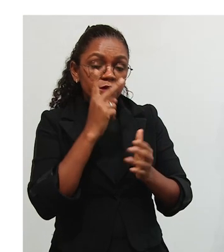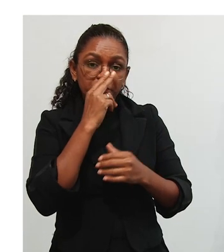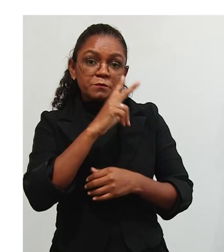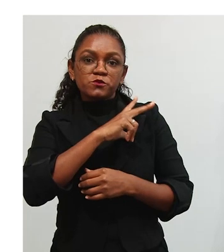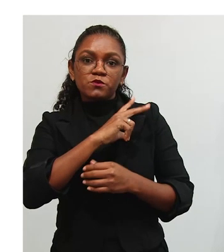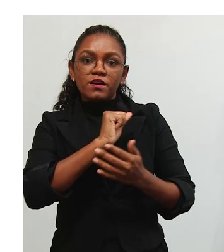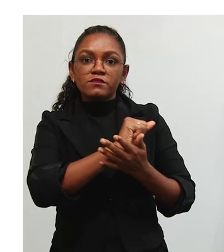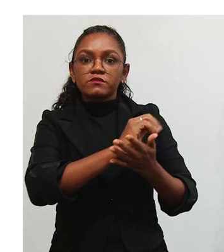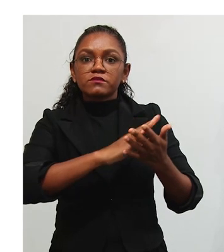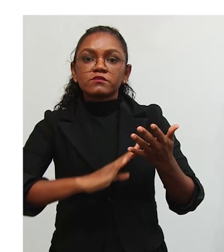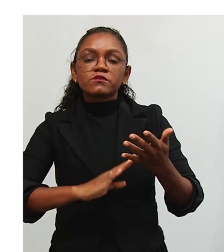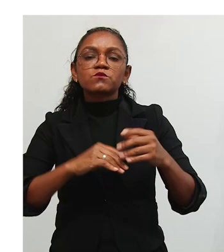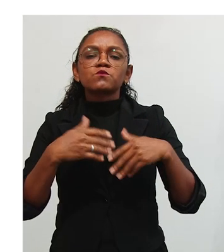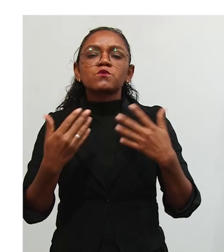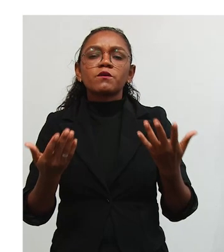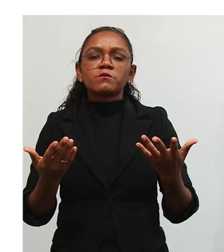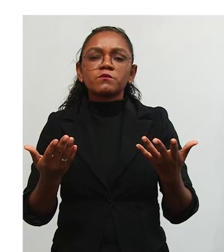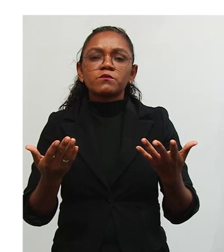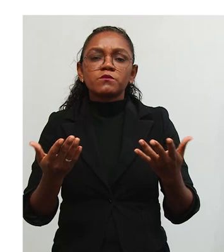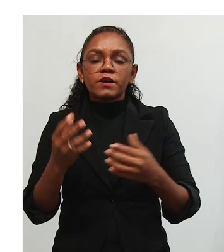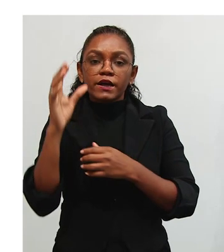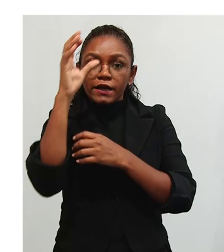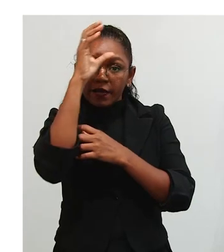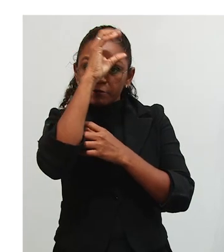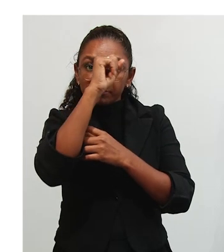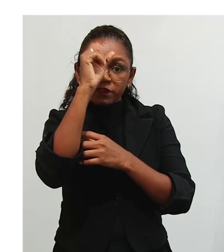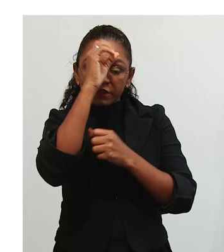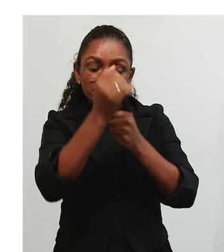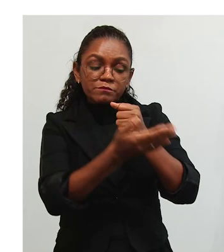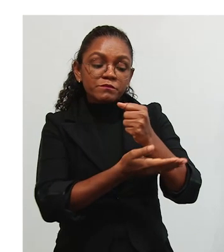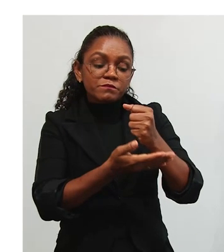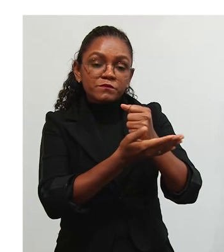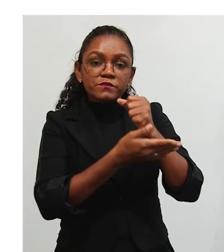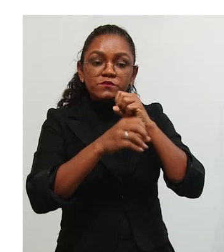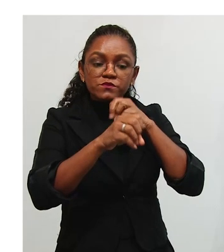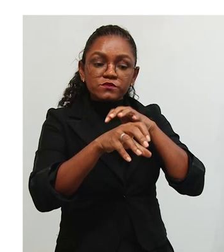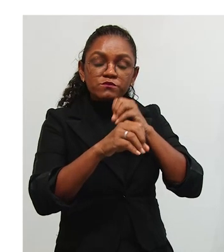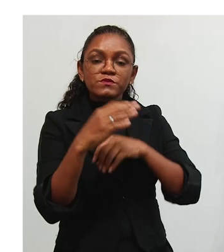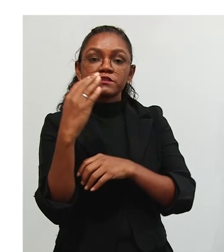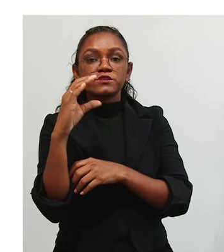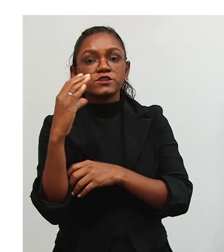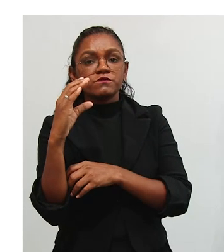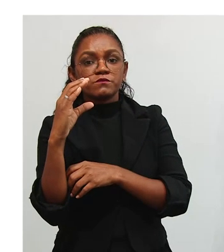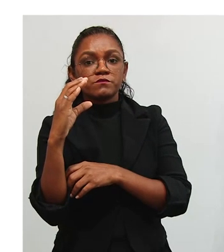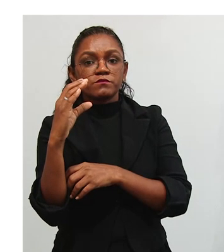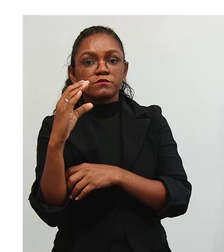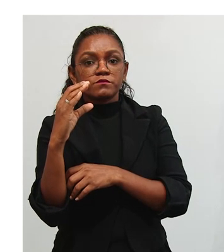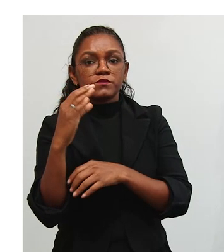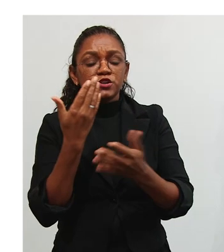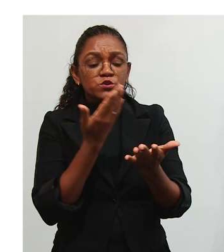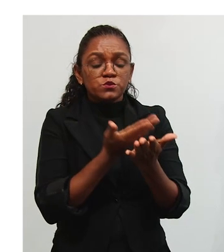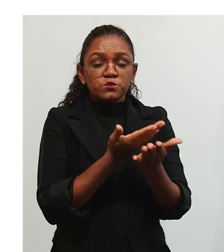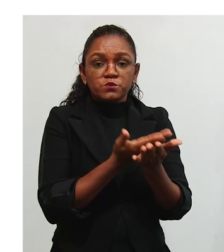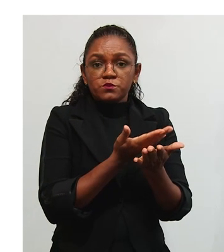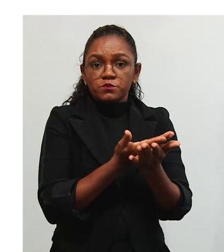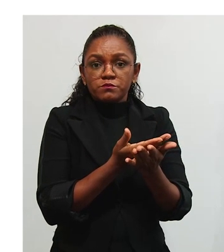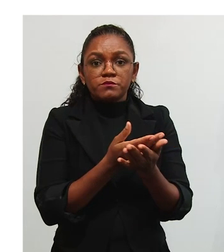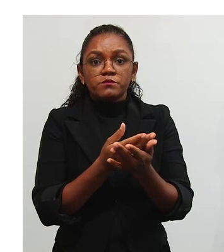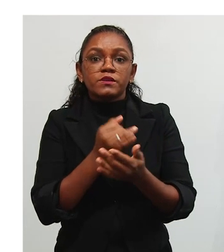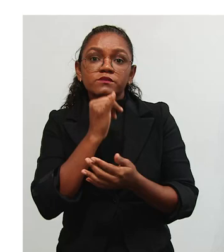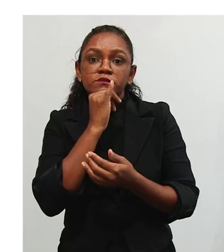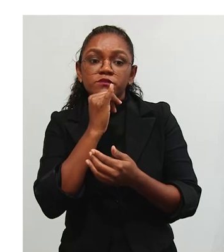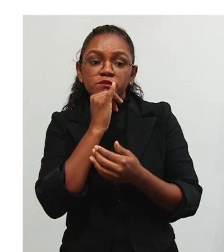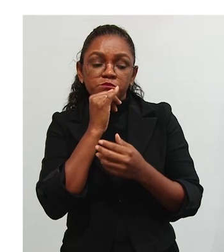uma tarefa particular. Que tarefa é essa? Aprender as bases dos estudos científicos. Ou seja,